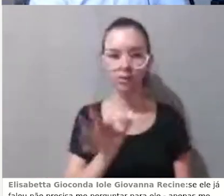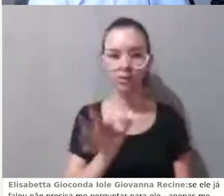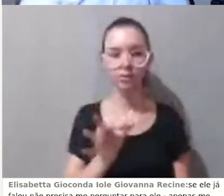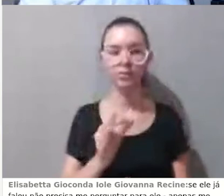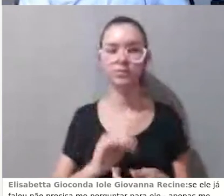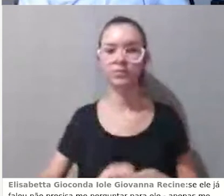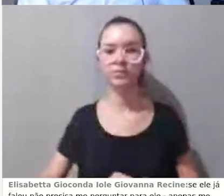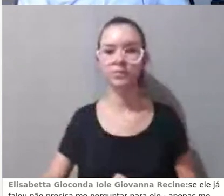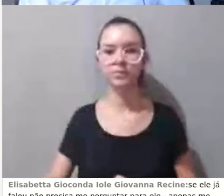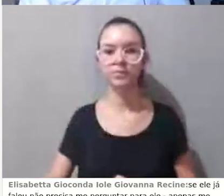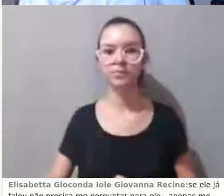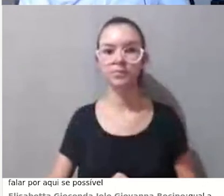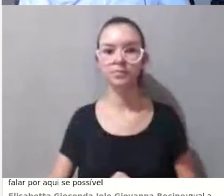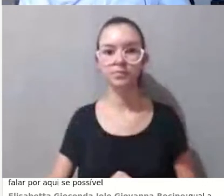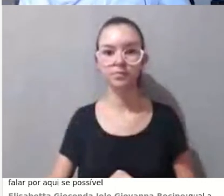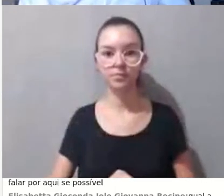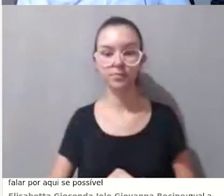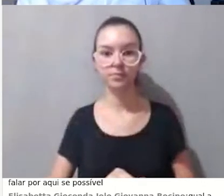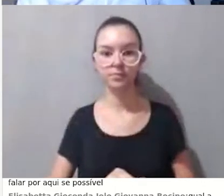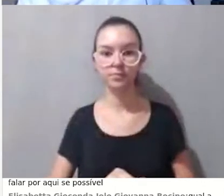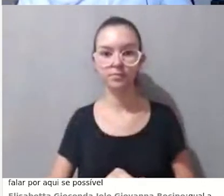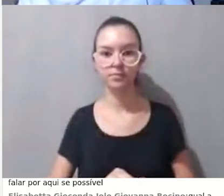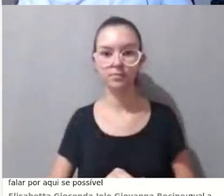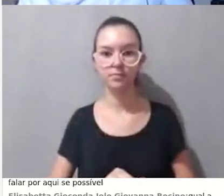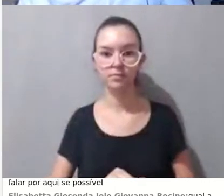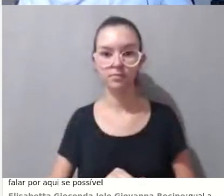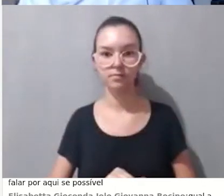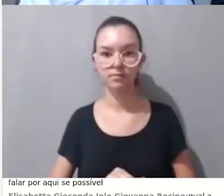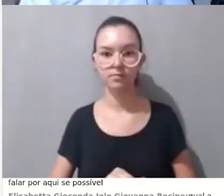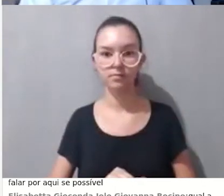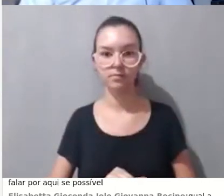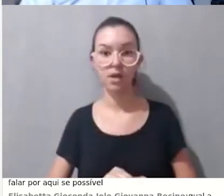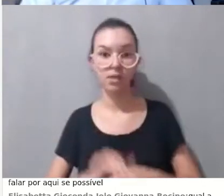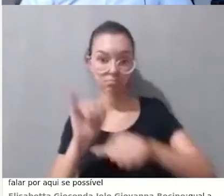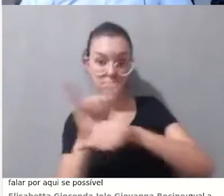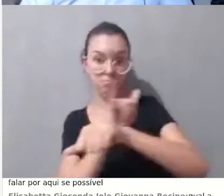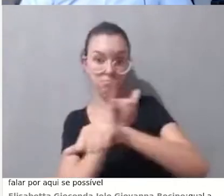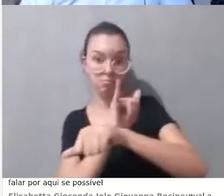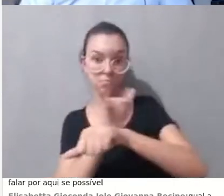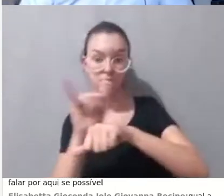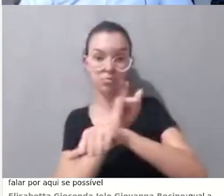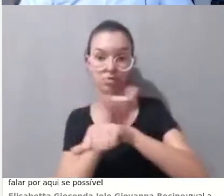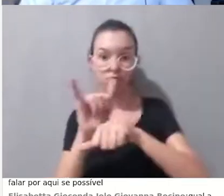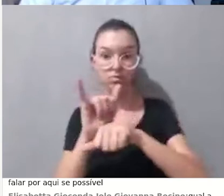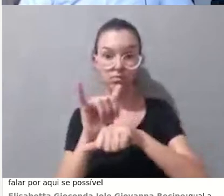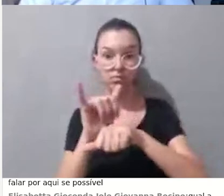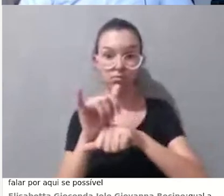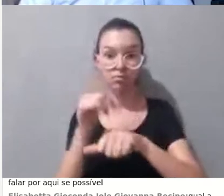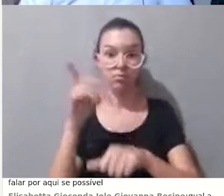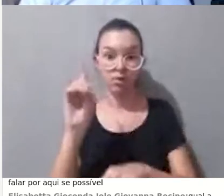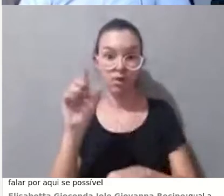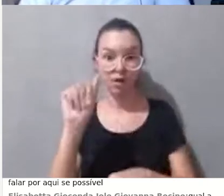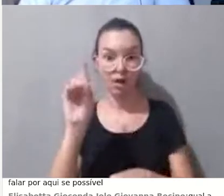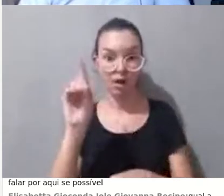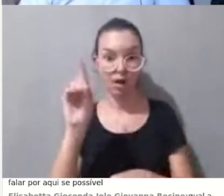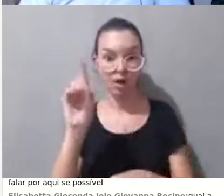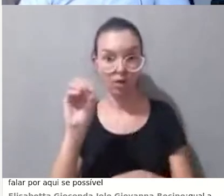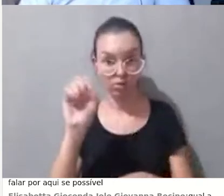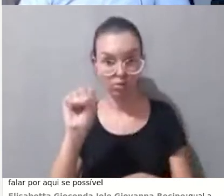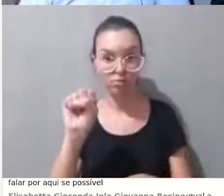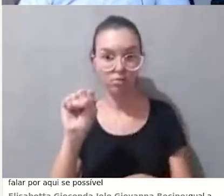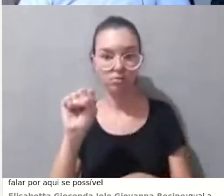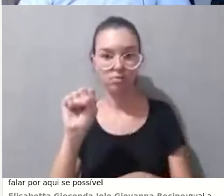E dessa forma, com esses recursos e com os dados que a plataforma